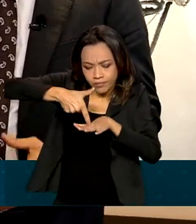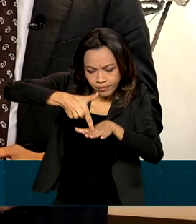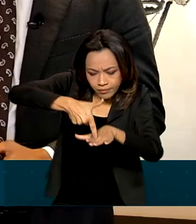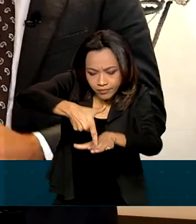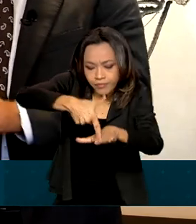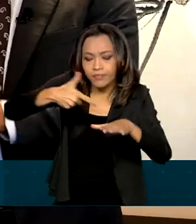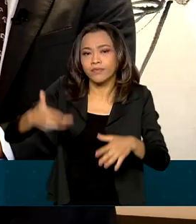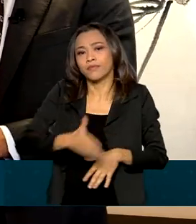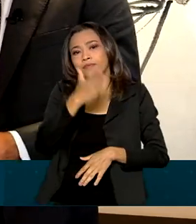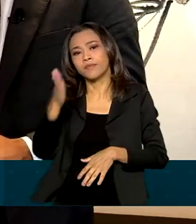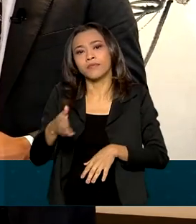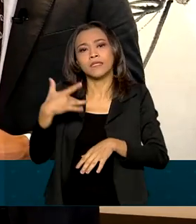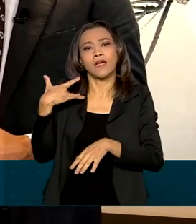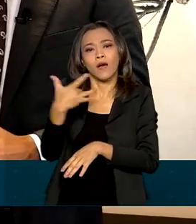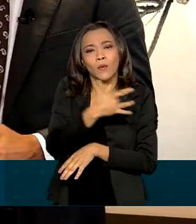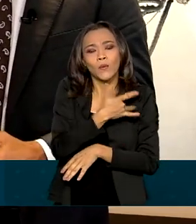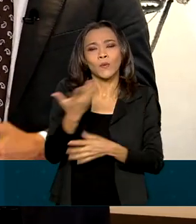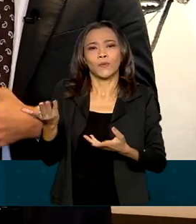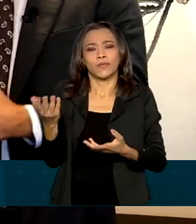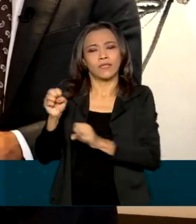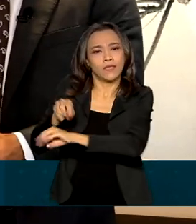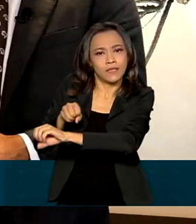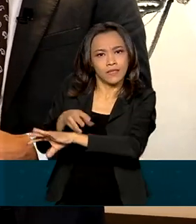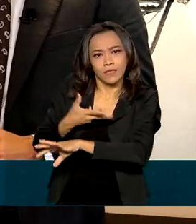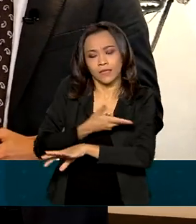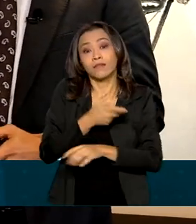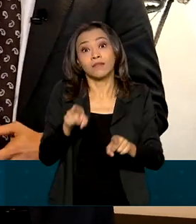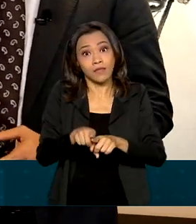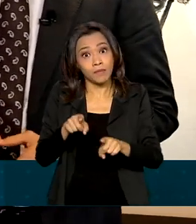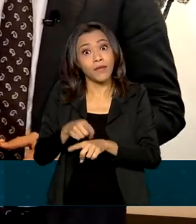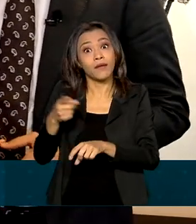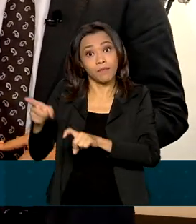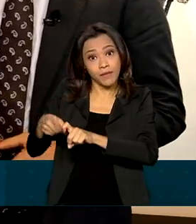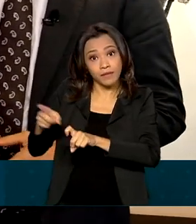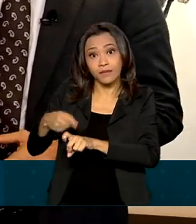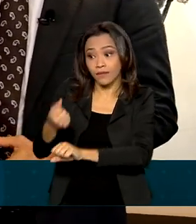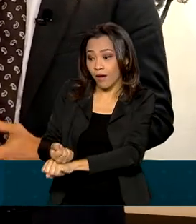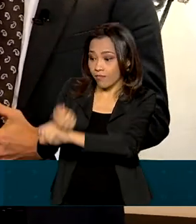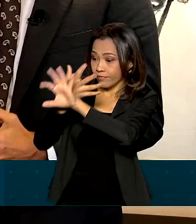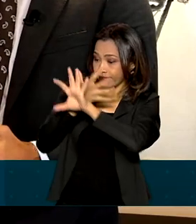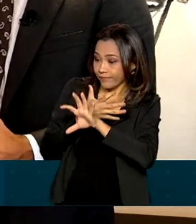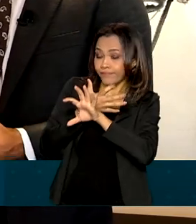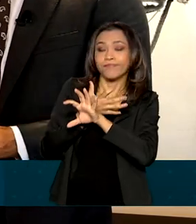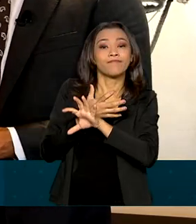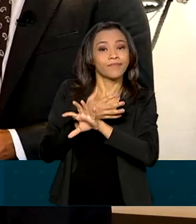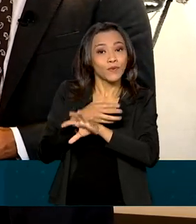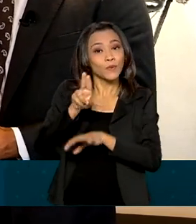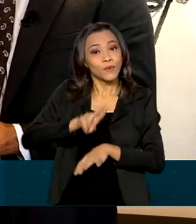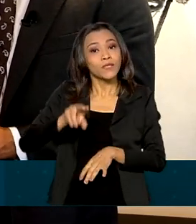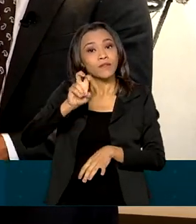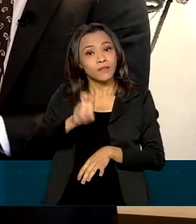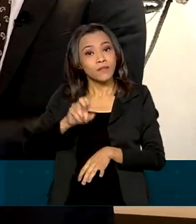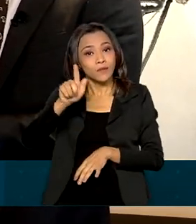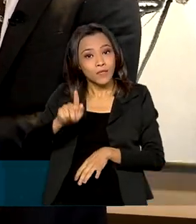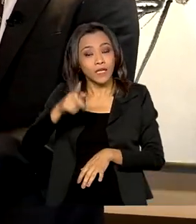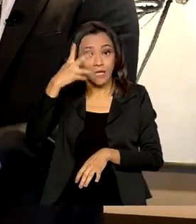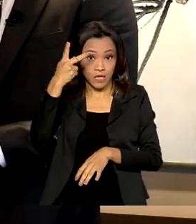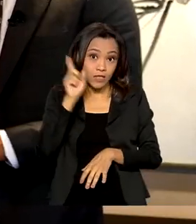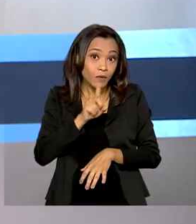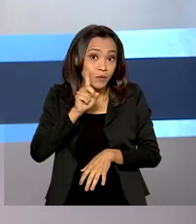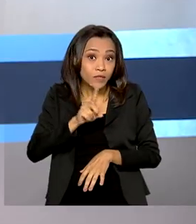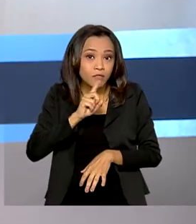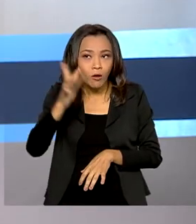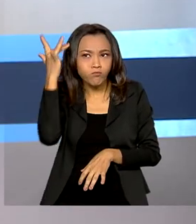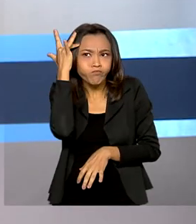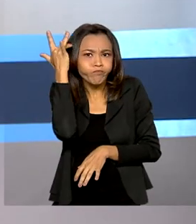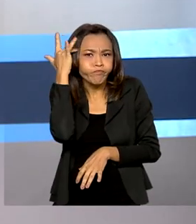educação, de saúde. Nós teremos a telemedicina funcionando. E os Estados Unidos têm uma expertise muito grande.